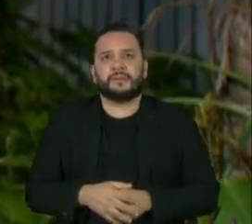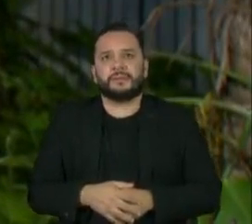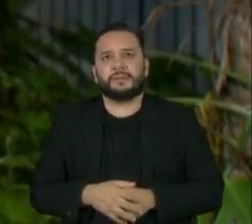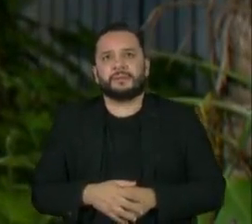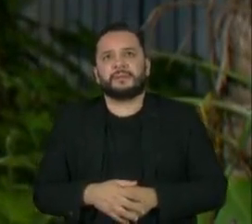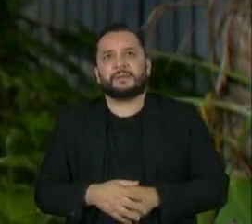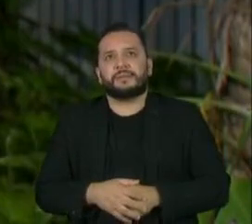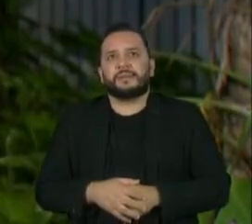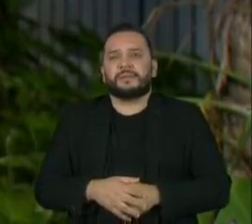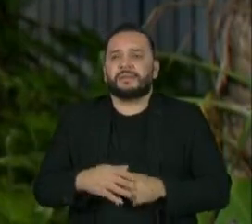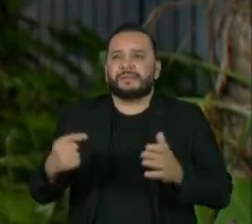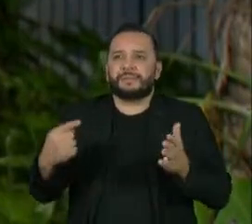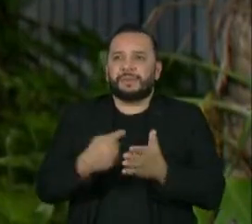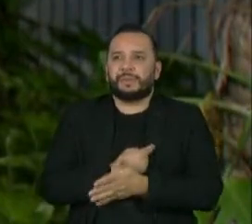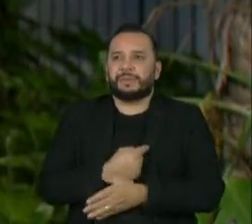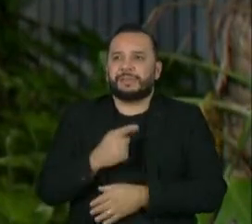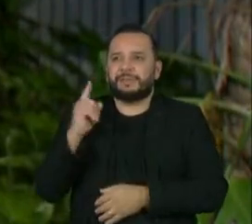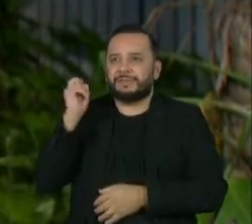Ai, que questão!